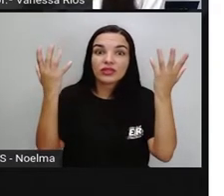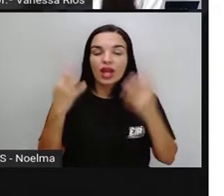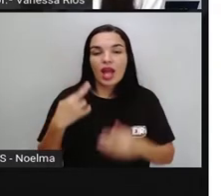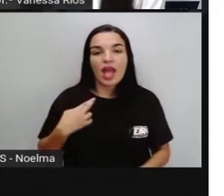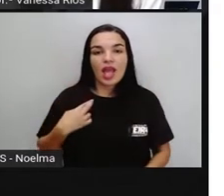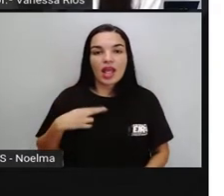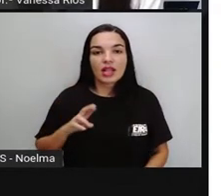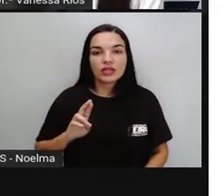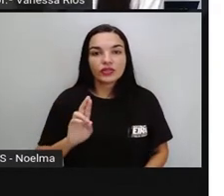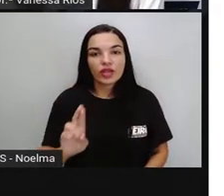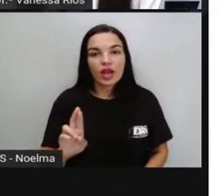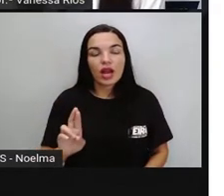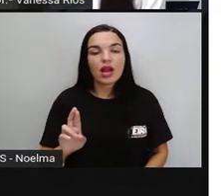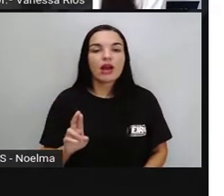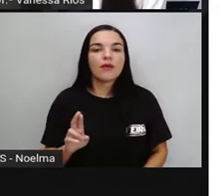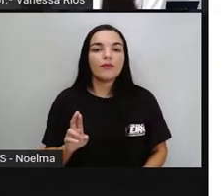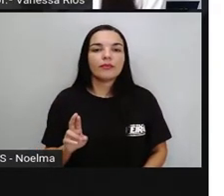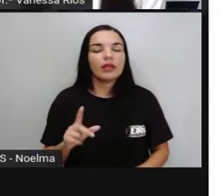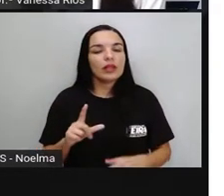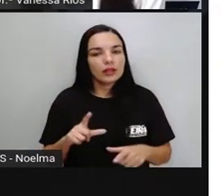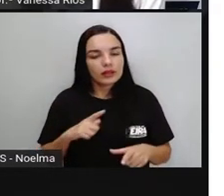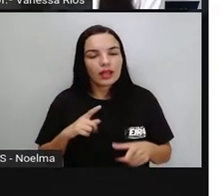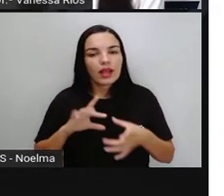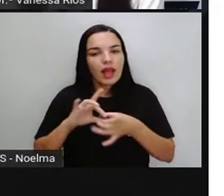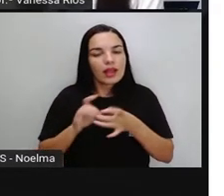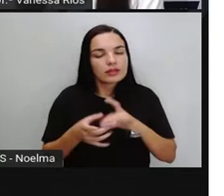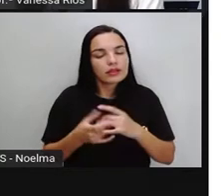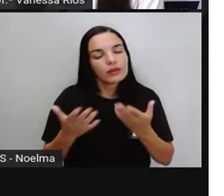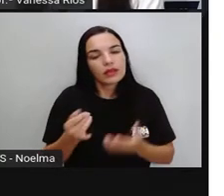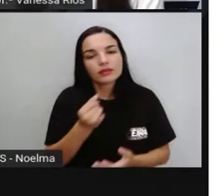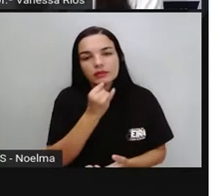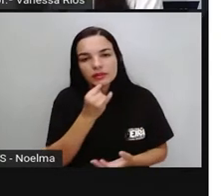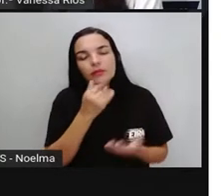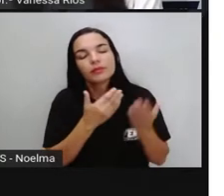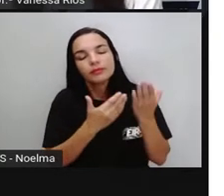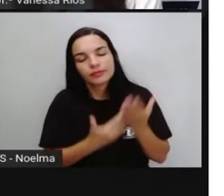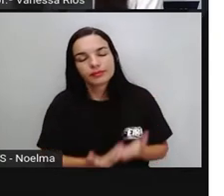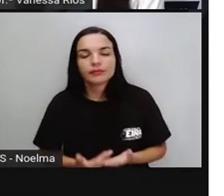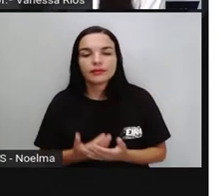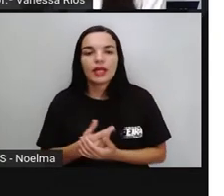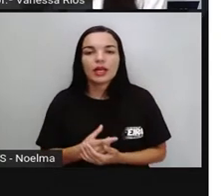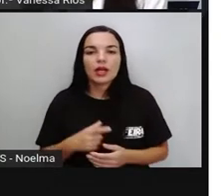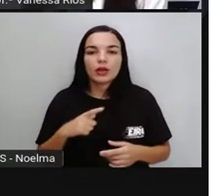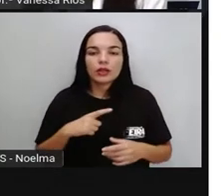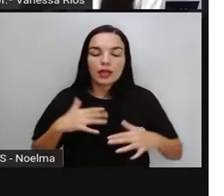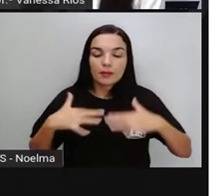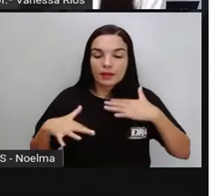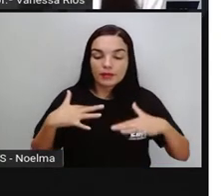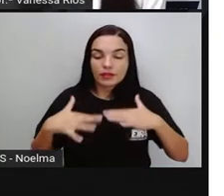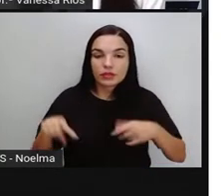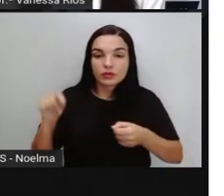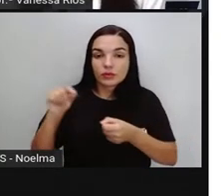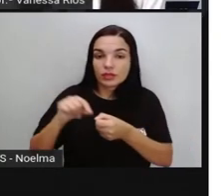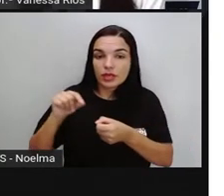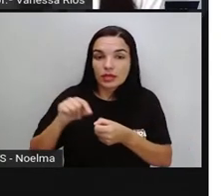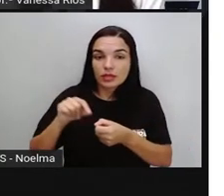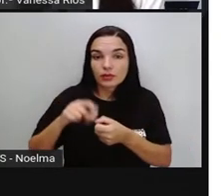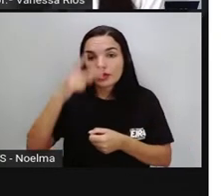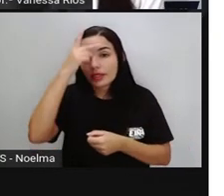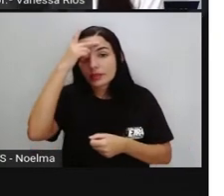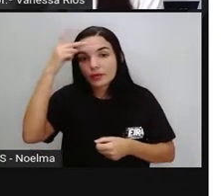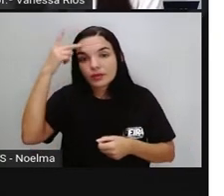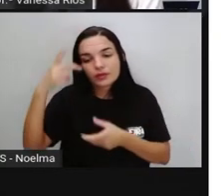religiosidade. Então, está relacionado a manifestações, ações, que as pessoas vão